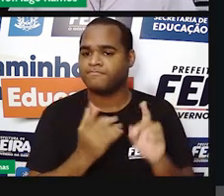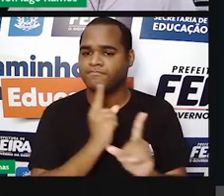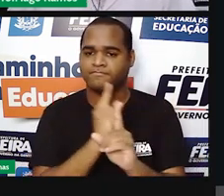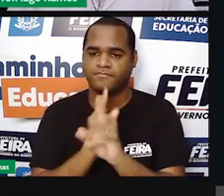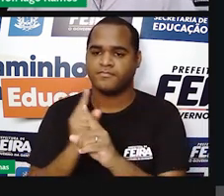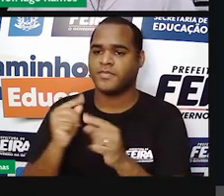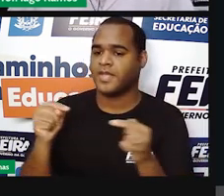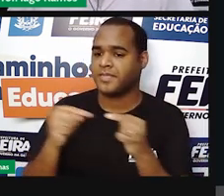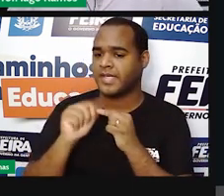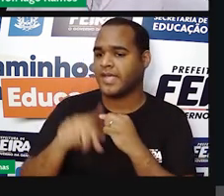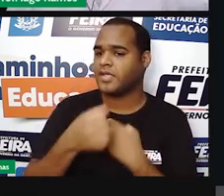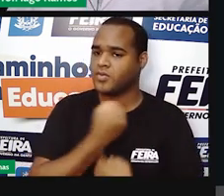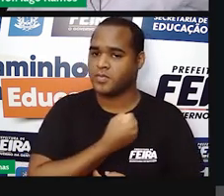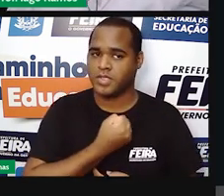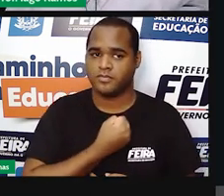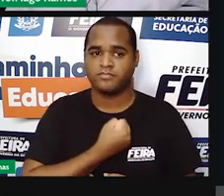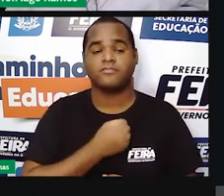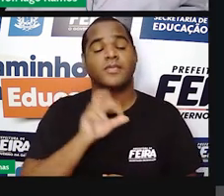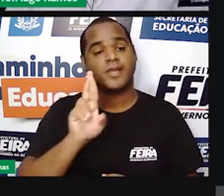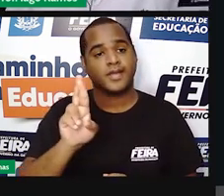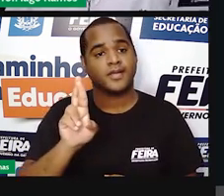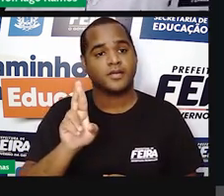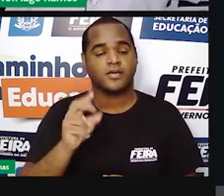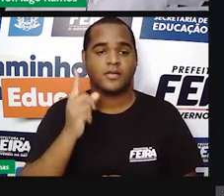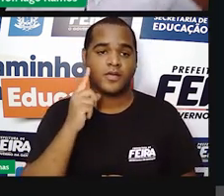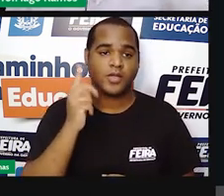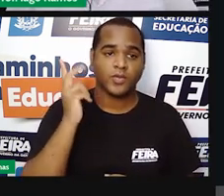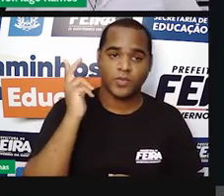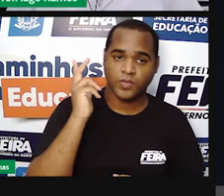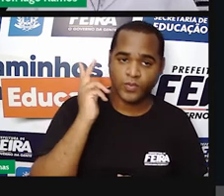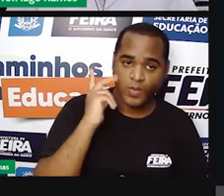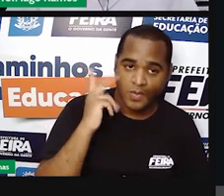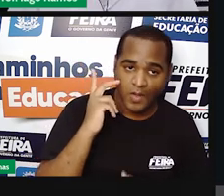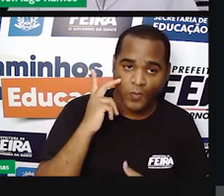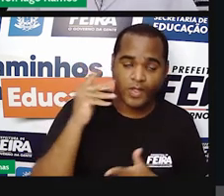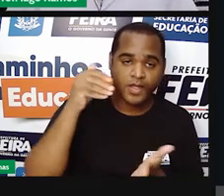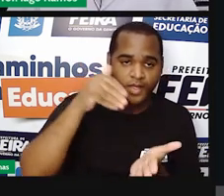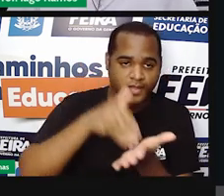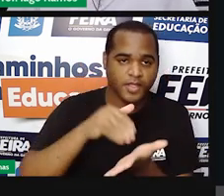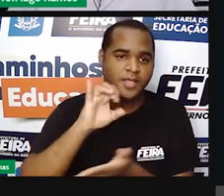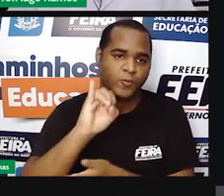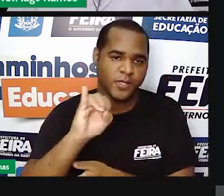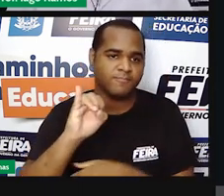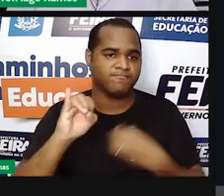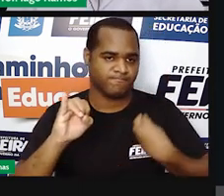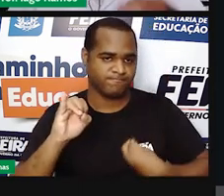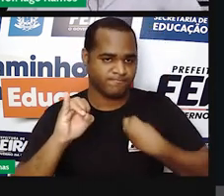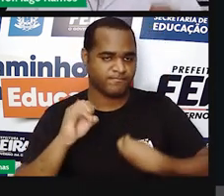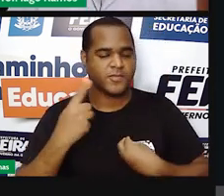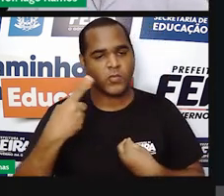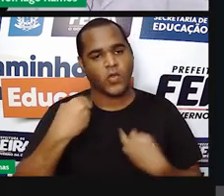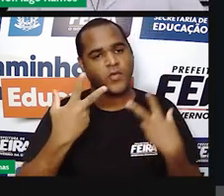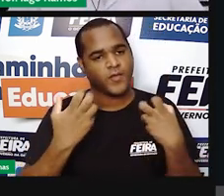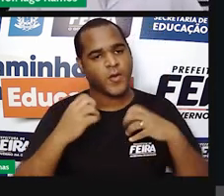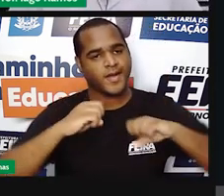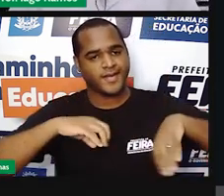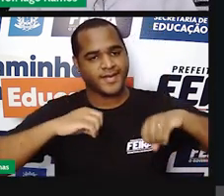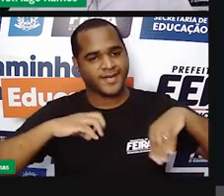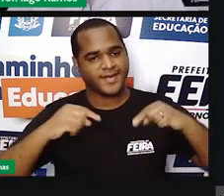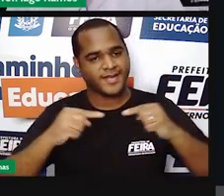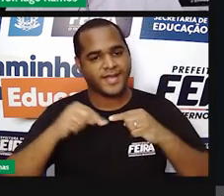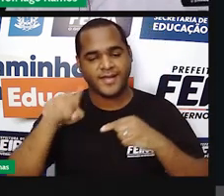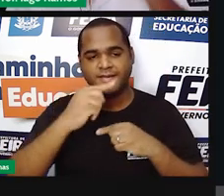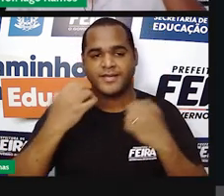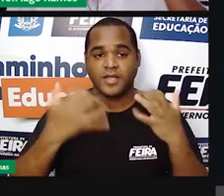representações dos números reais, desde os naturais até os irracionais, como a gente viu nessa aula e na aula